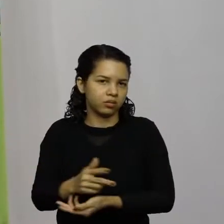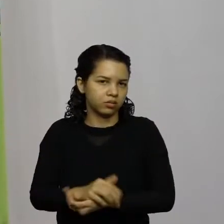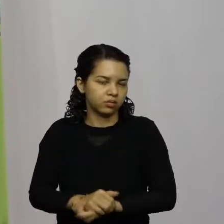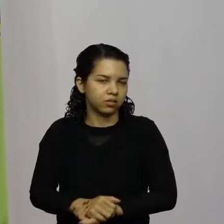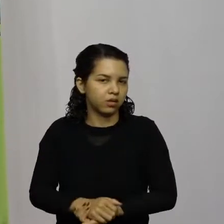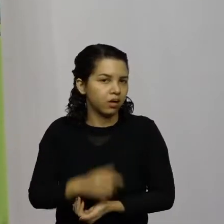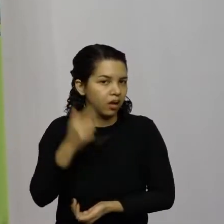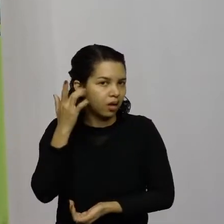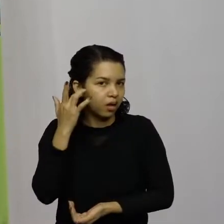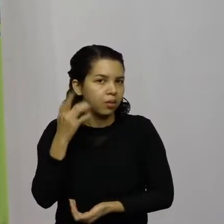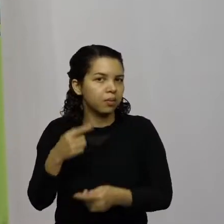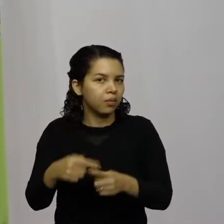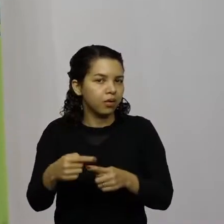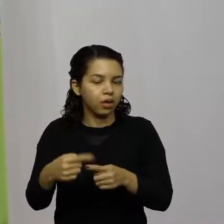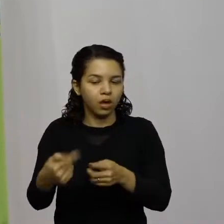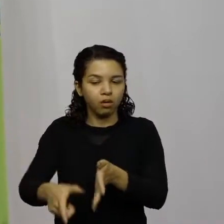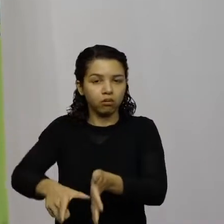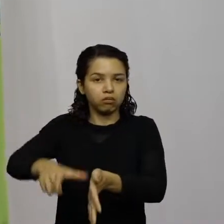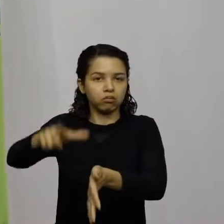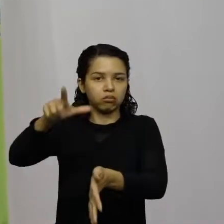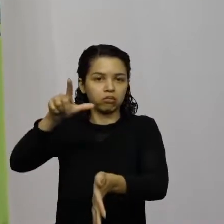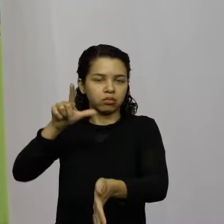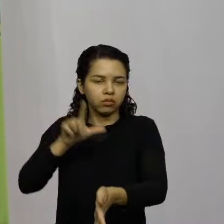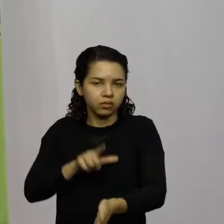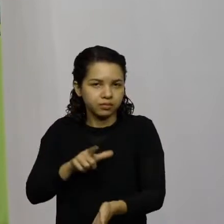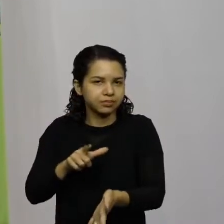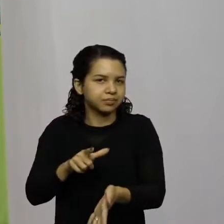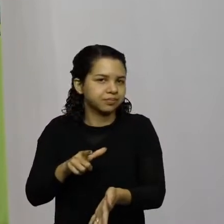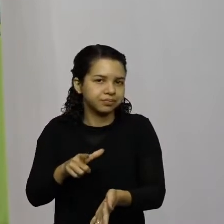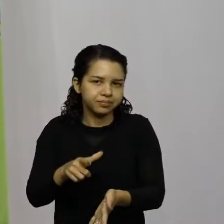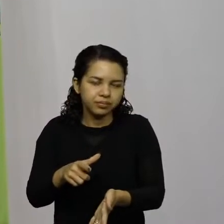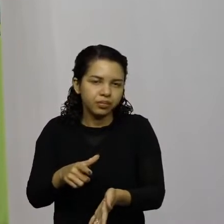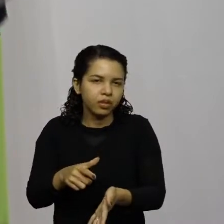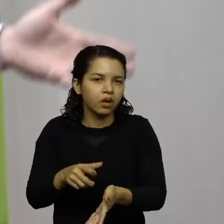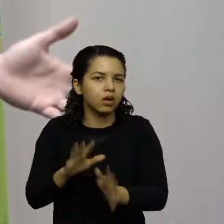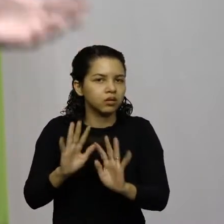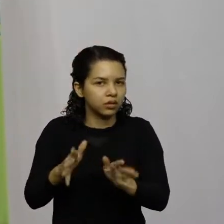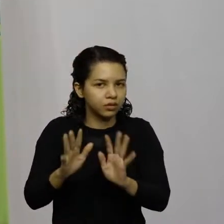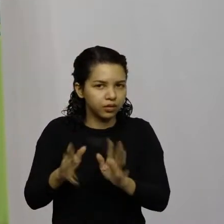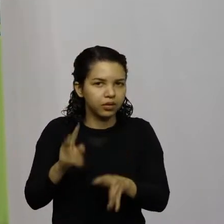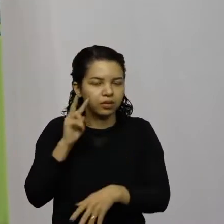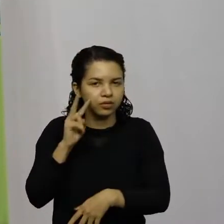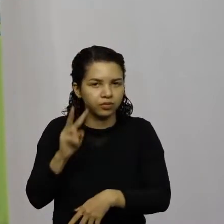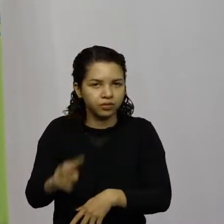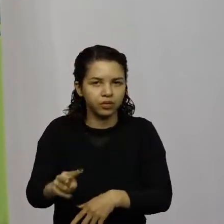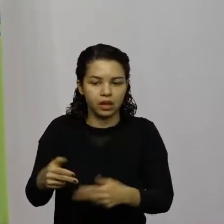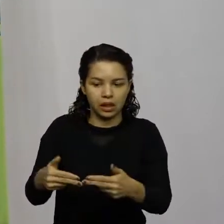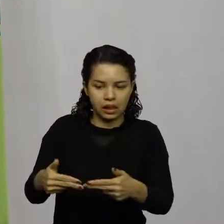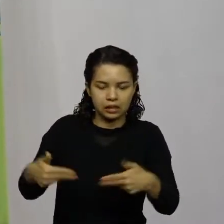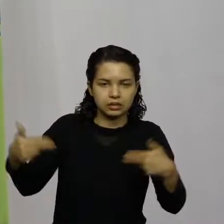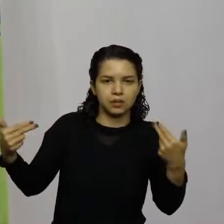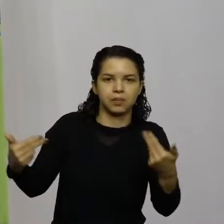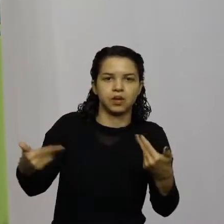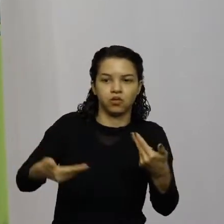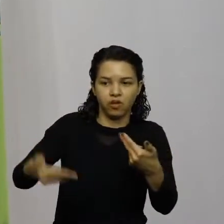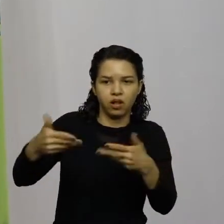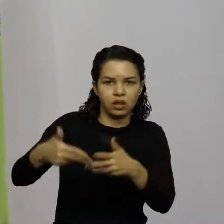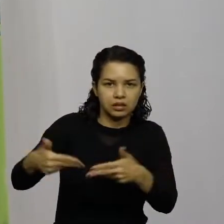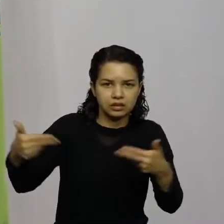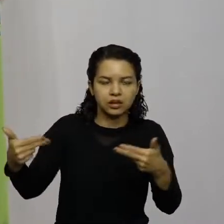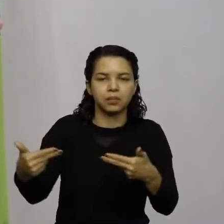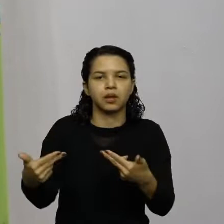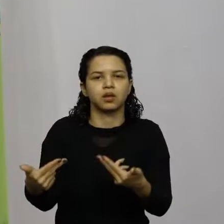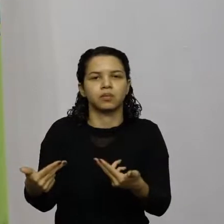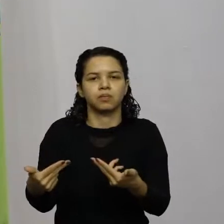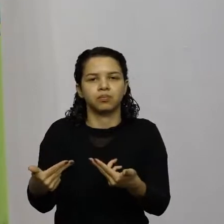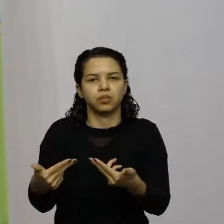vez sendo antecipado. Eu já vi lançamento de lançamento, agora lançamento de obra nem começada, isso é